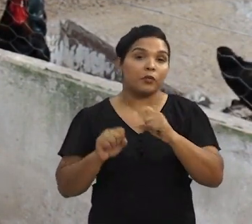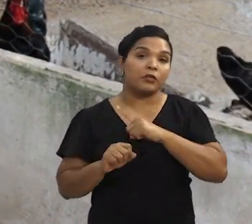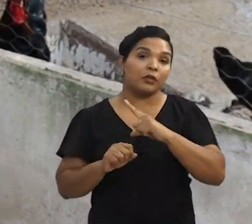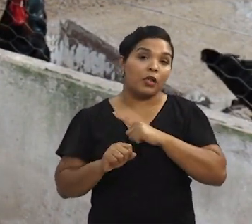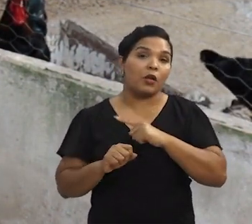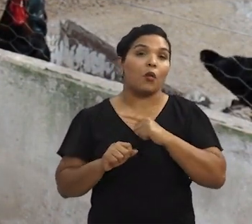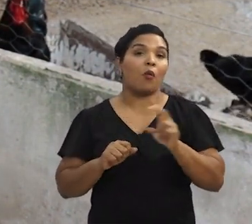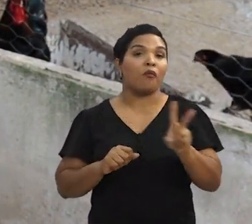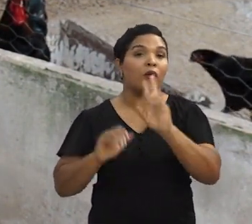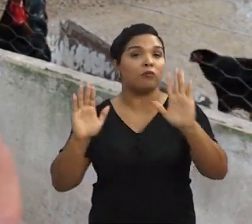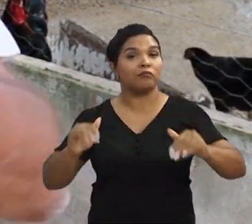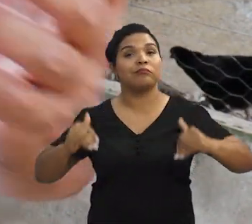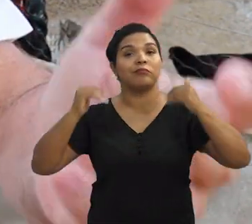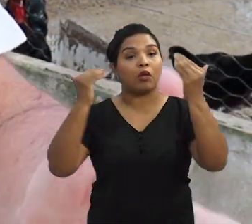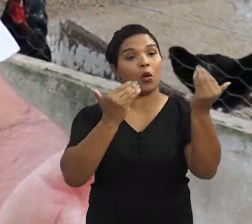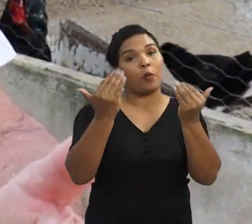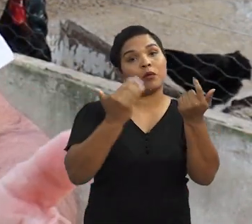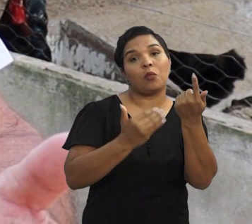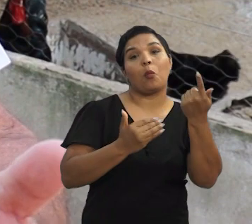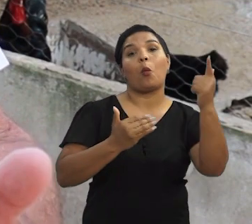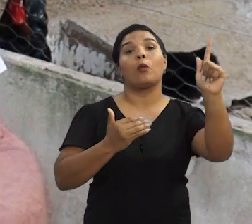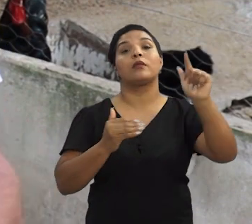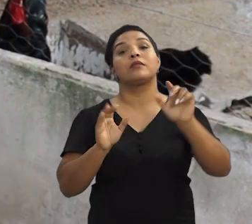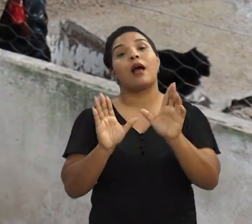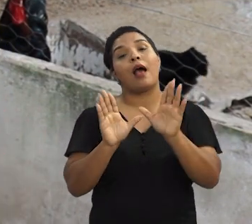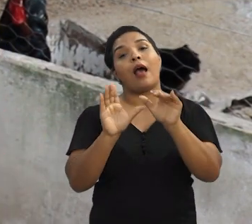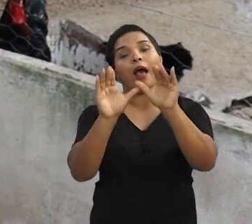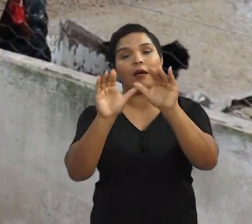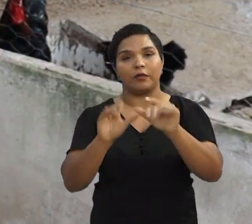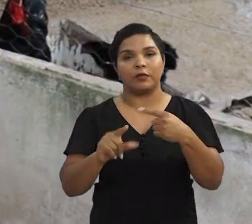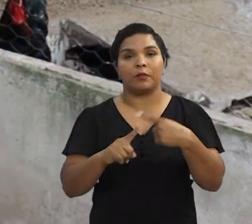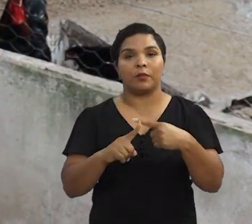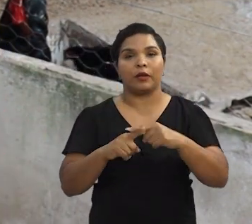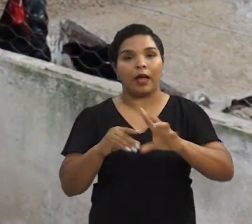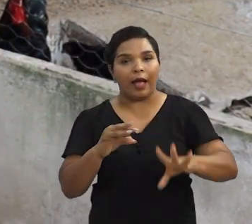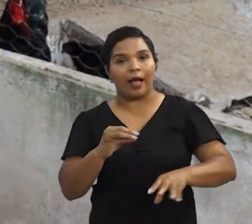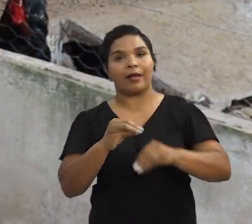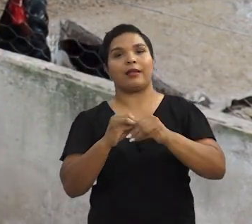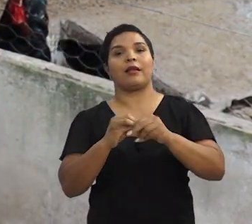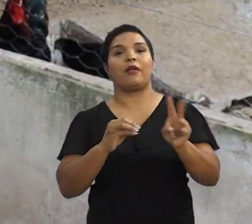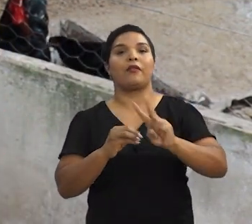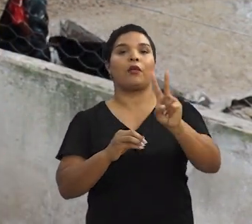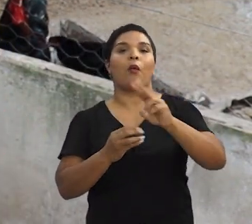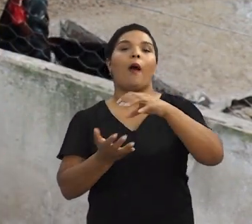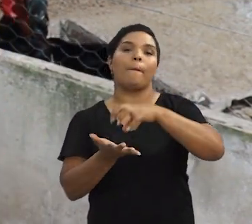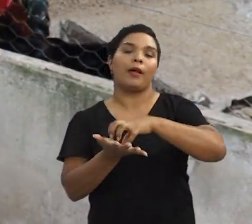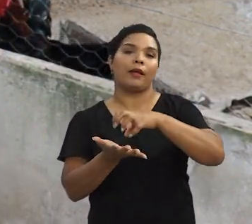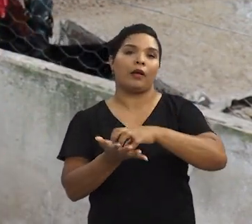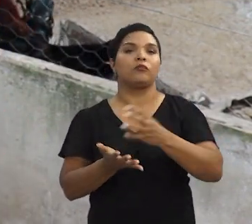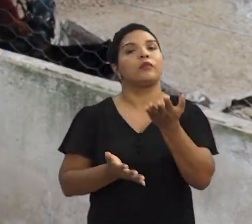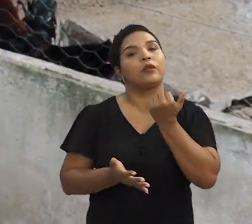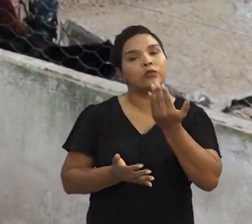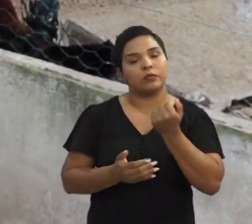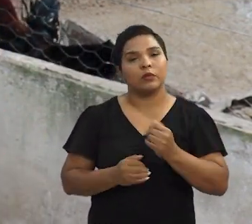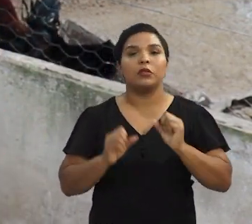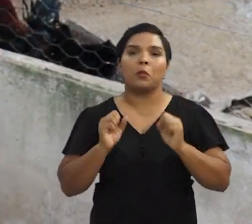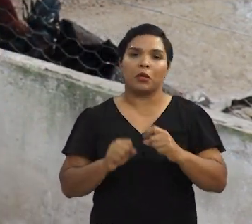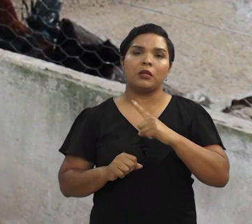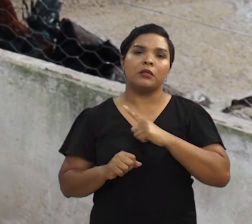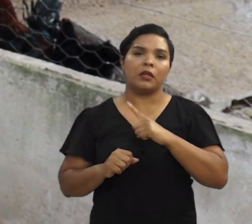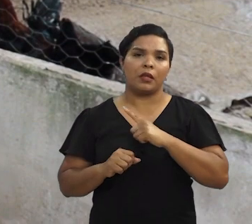valor agregado muito superior em relação às outras. porque ela traz essa característica que agrega valor ao mercado que vai consumir.